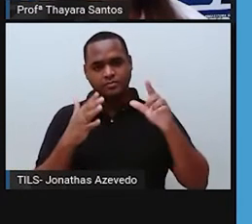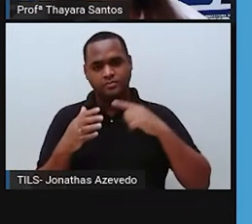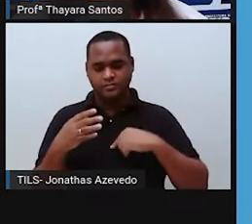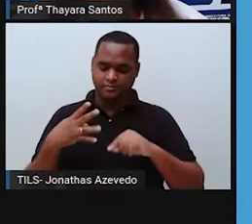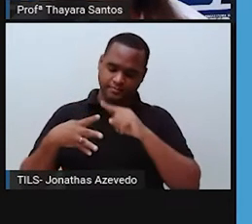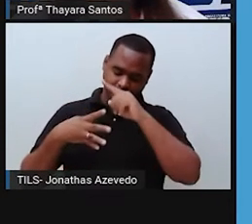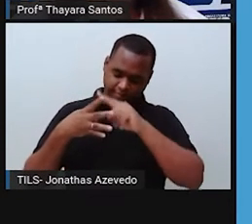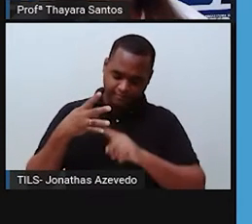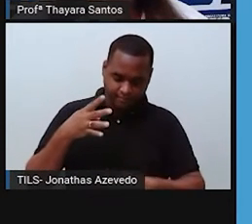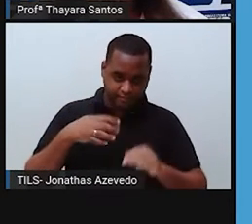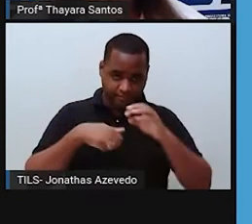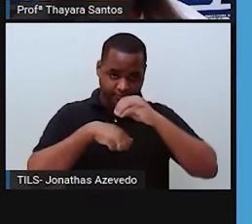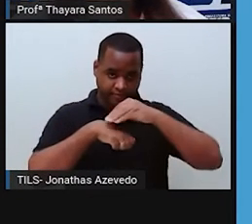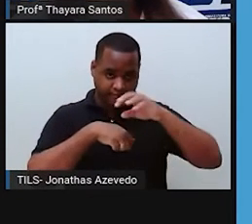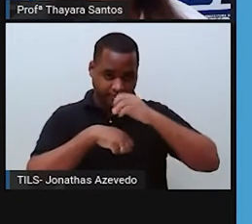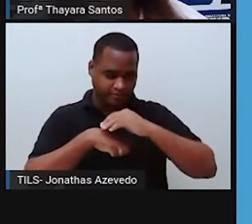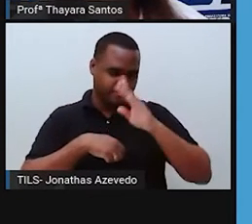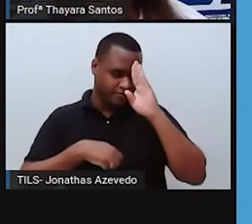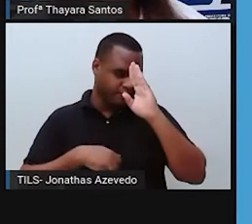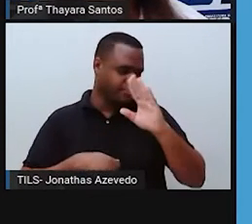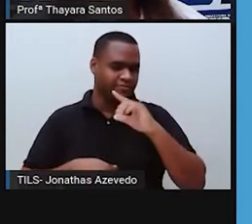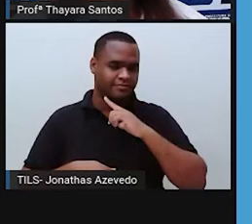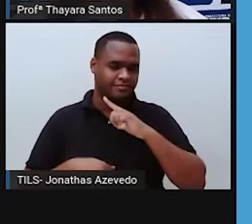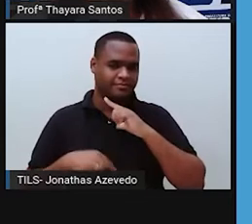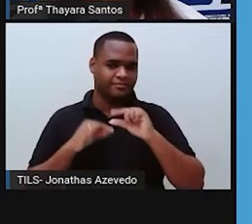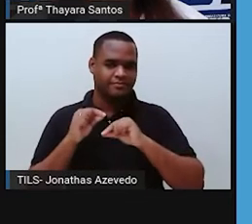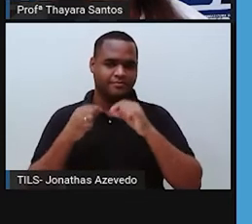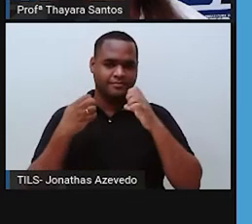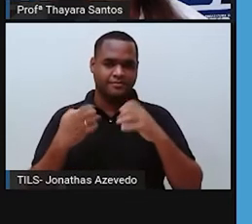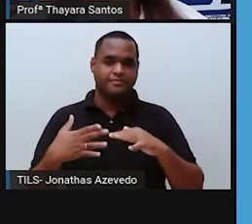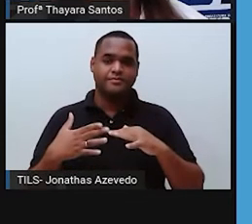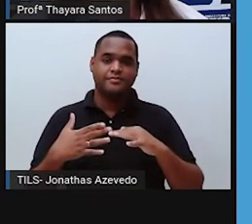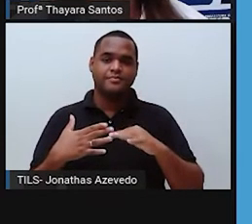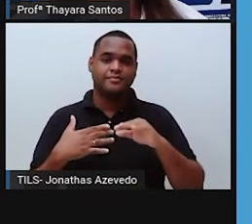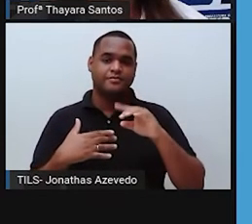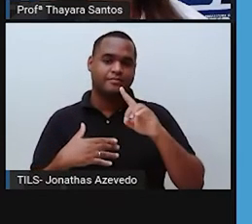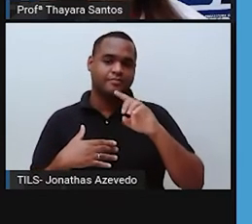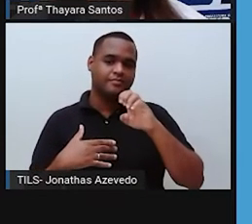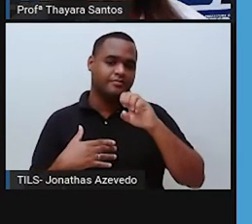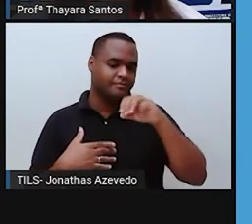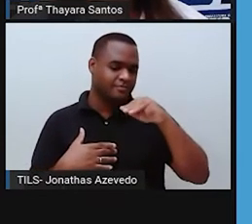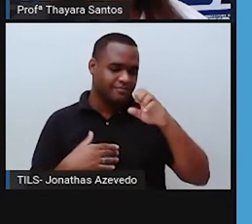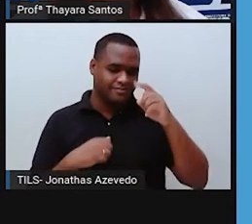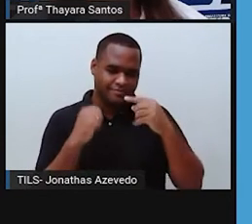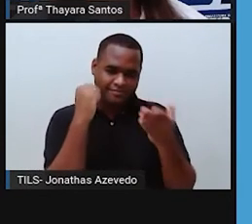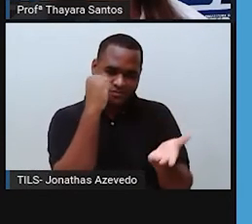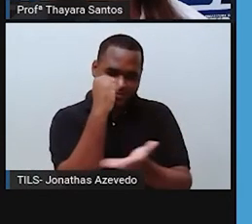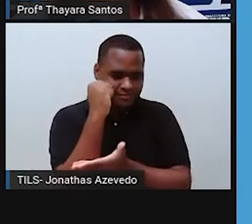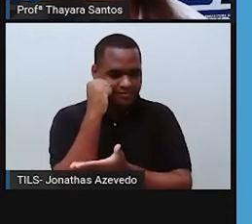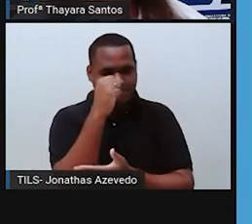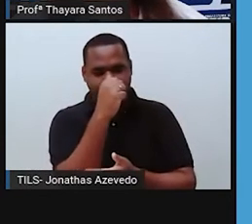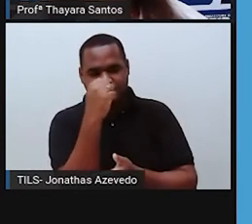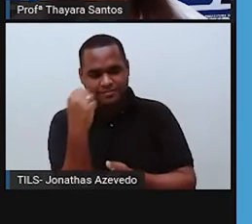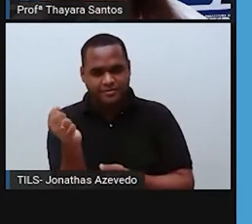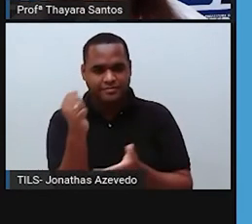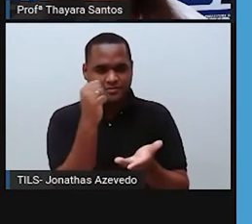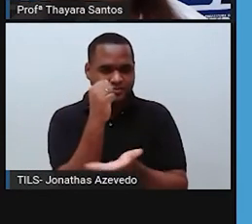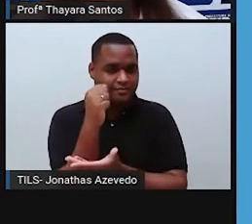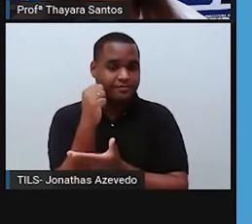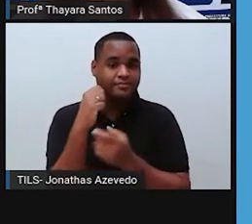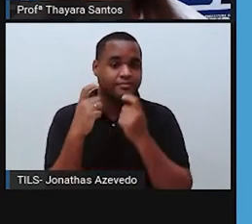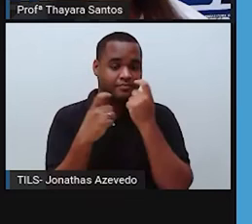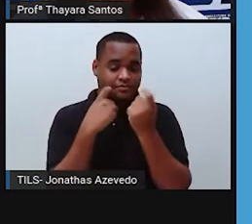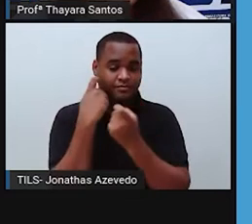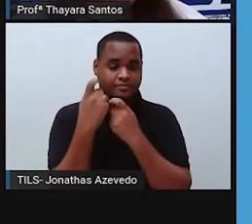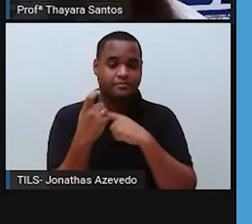quatro aí, que são as principais. Primeiro, desmatamento para a extração de madeira ilegal. Isso é uma grande preocupação